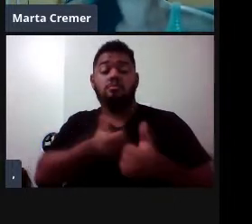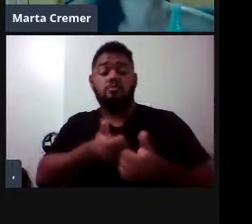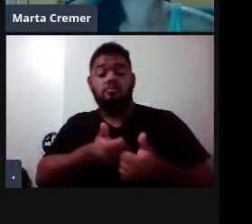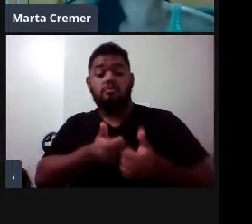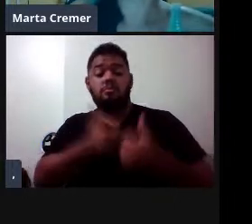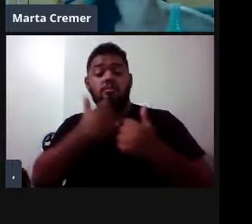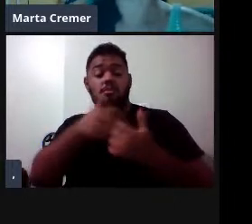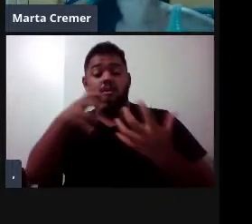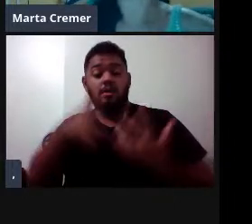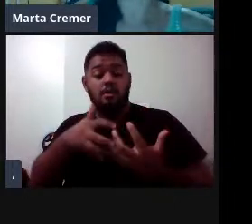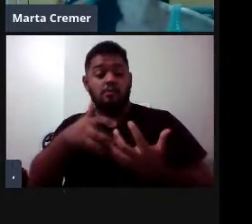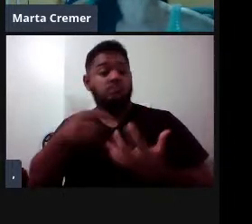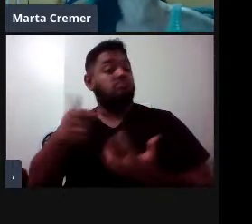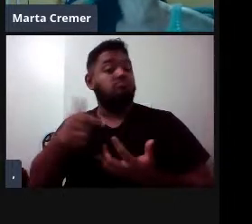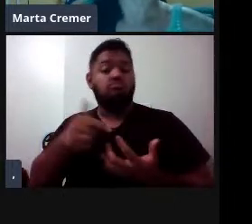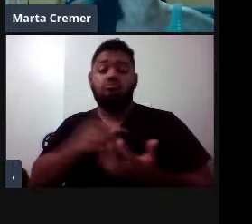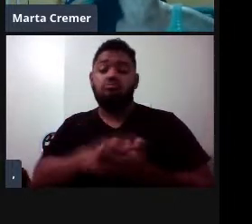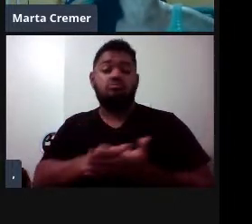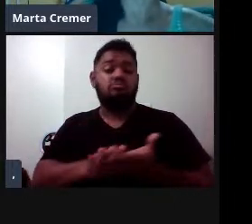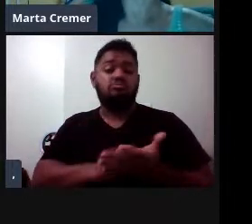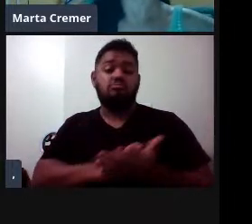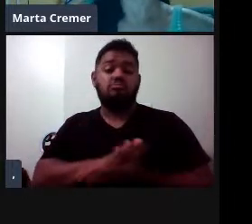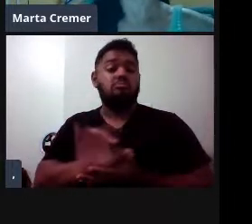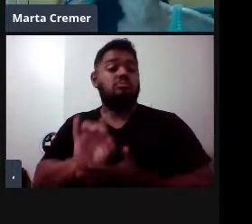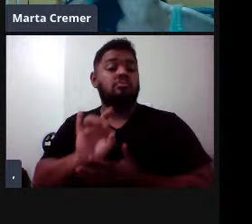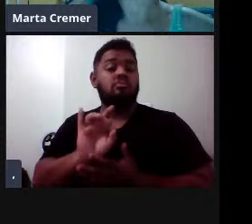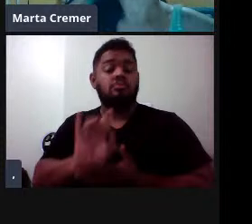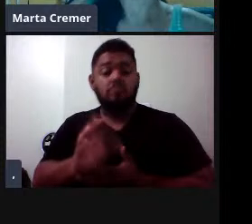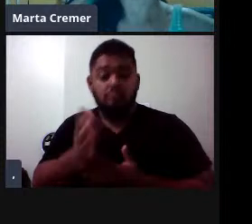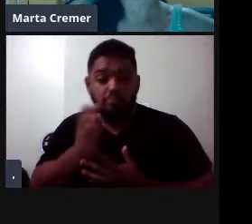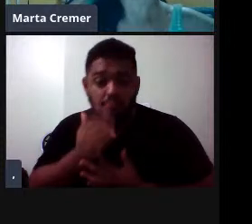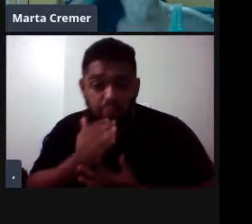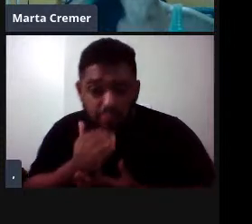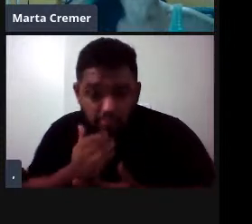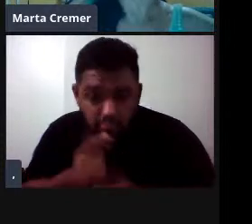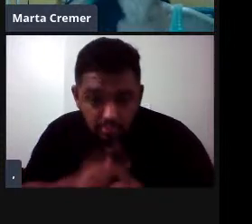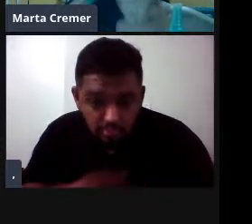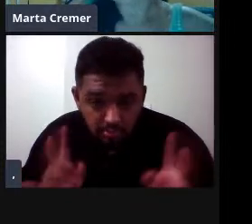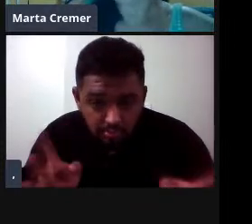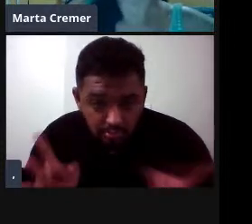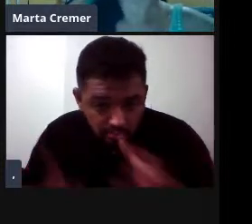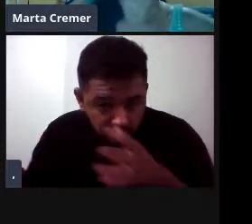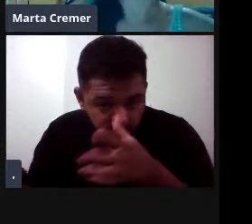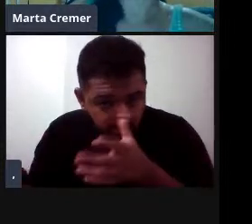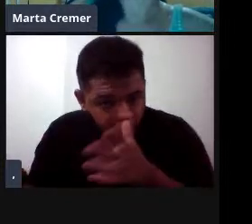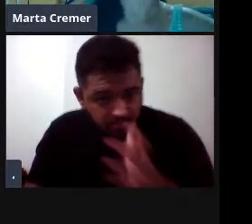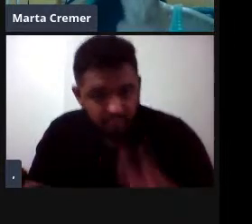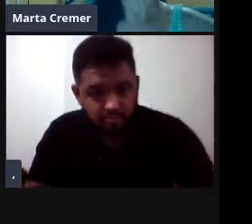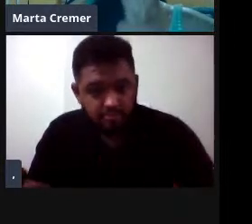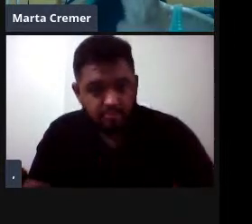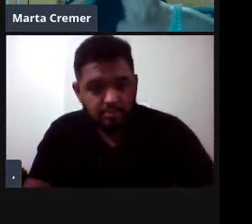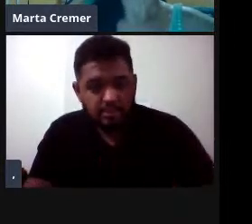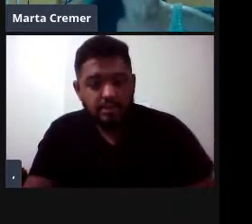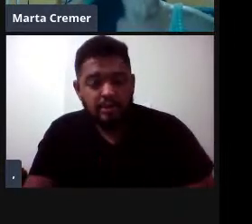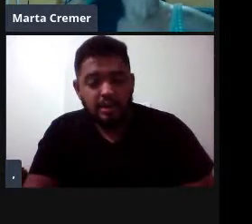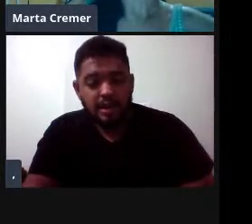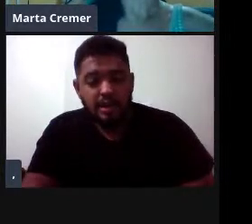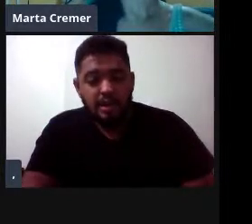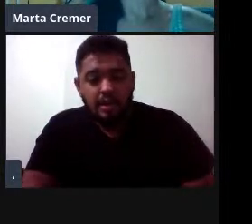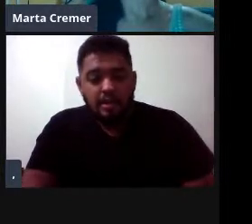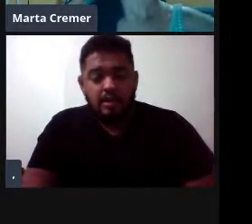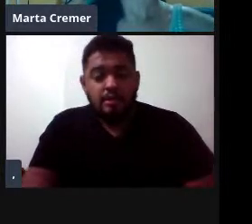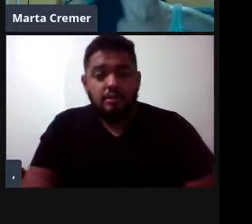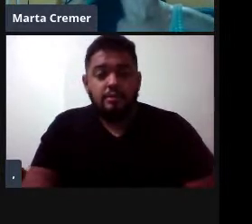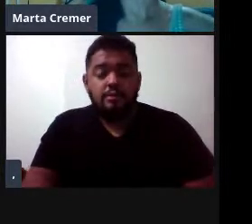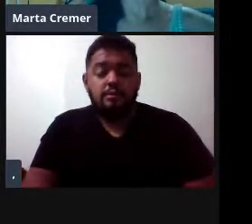não tem mais função alimentar, mas permanece, né, e principalmente nos machos. Então,